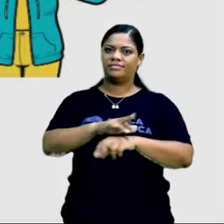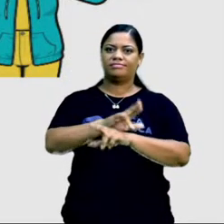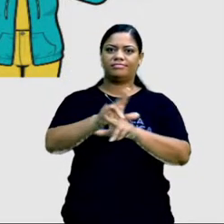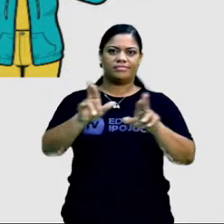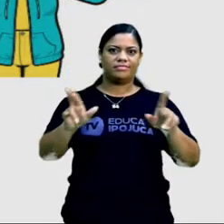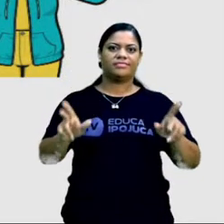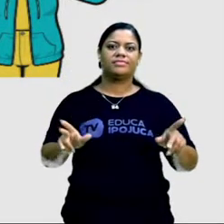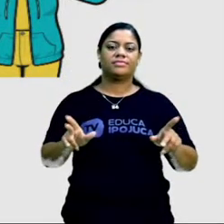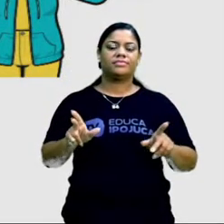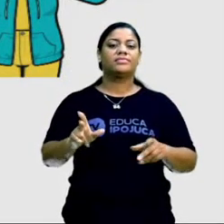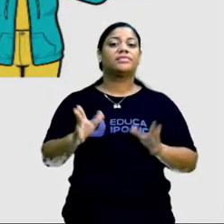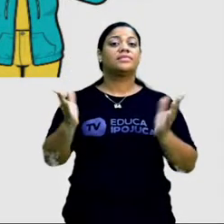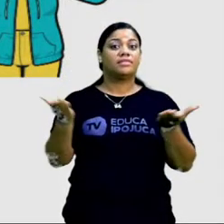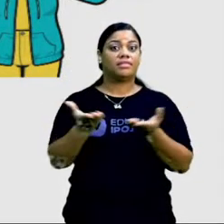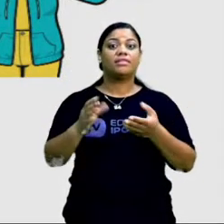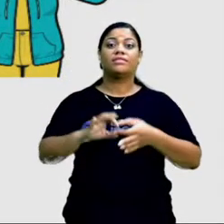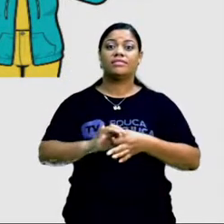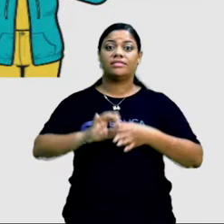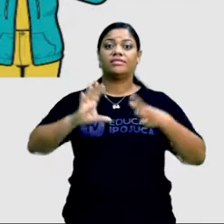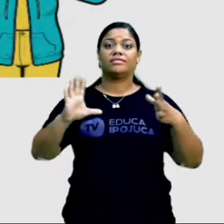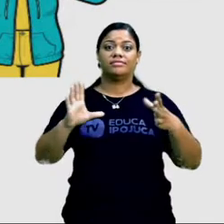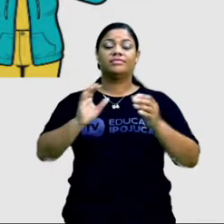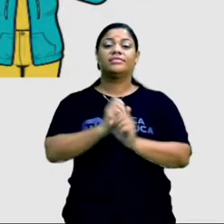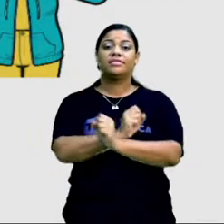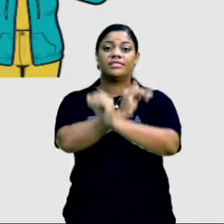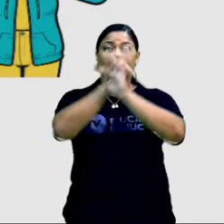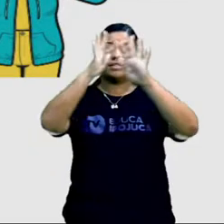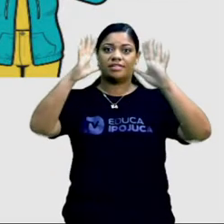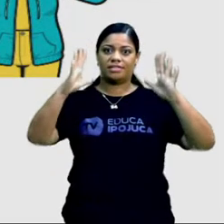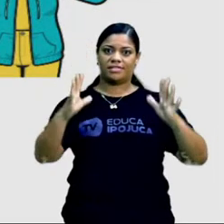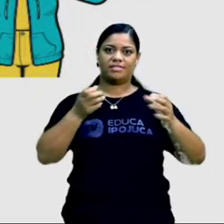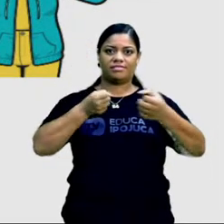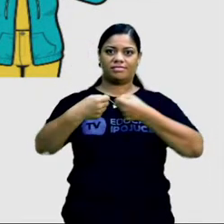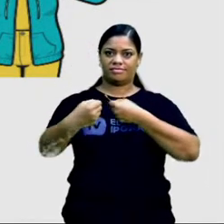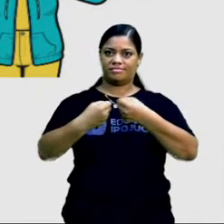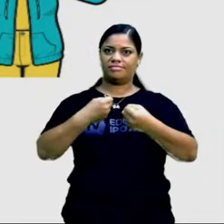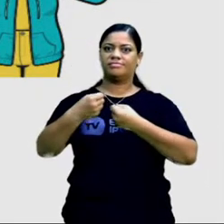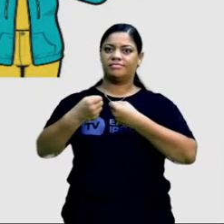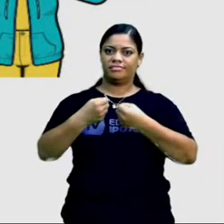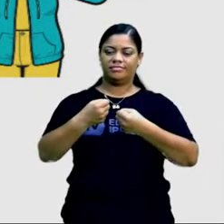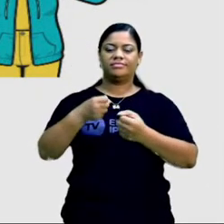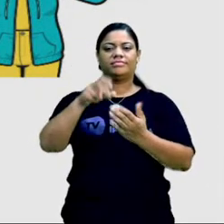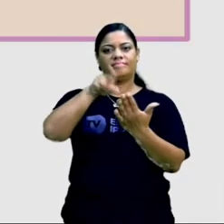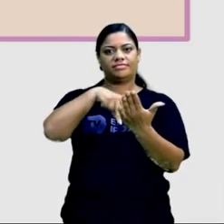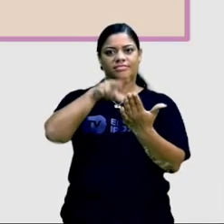observe que agora está bem claro para a gente de que se trata a reportagem que vai ser lida.